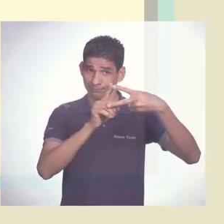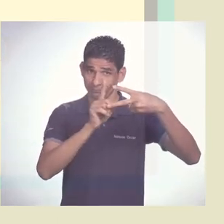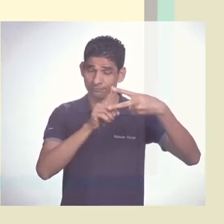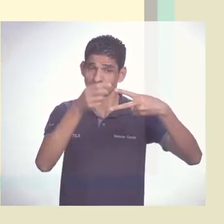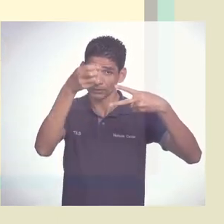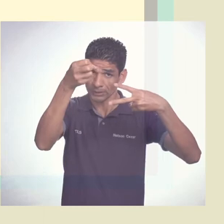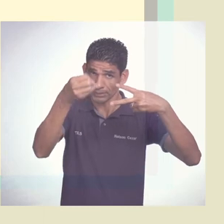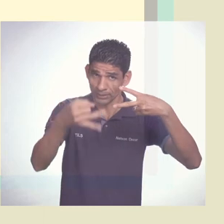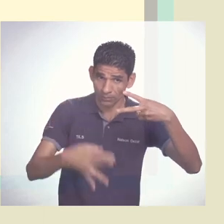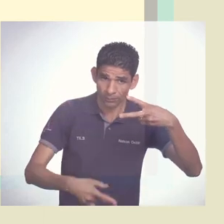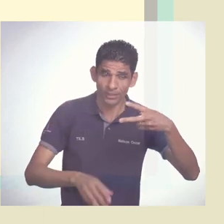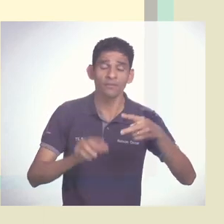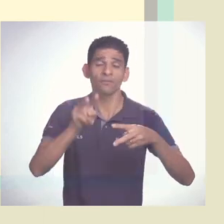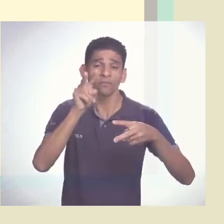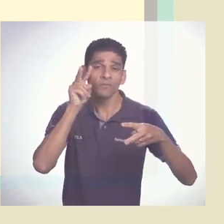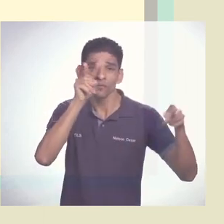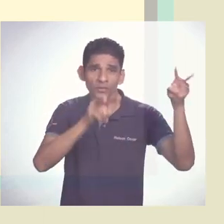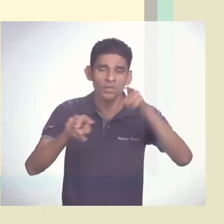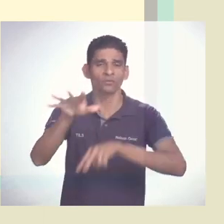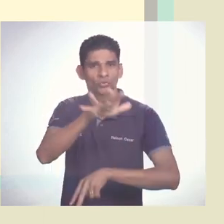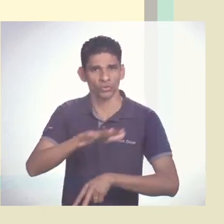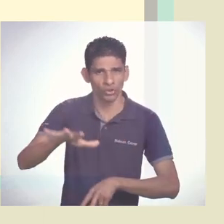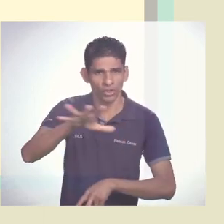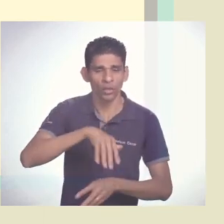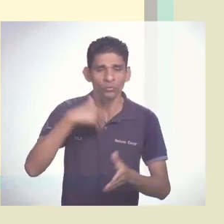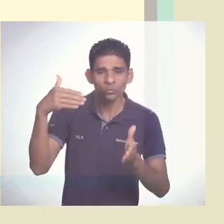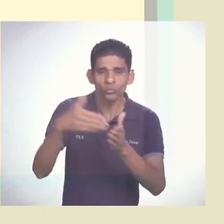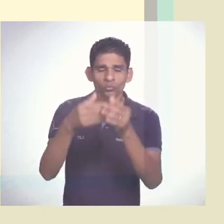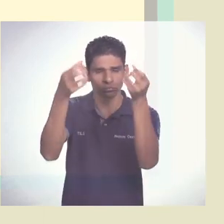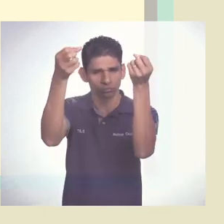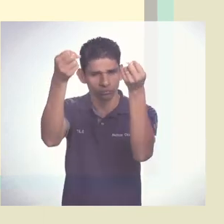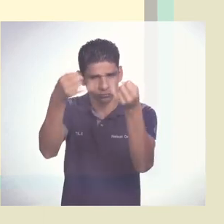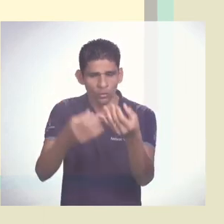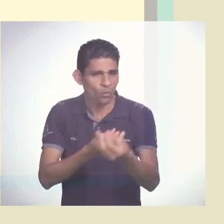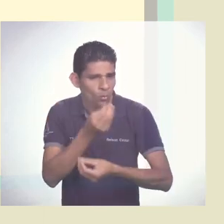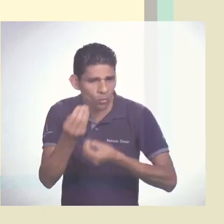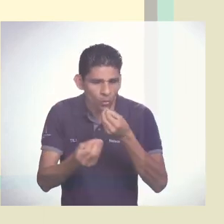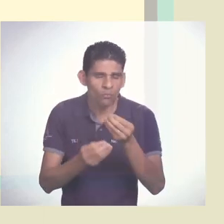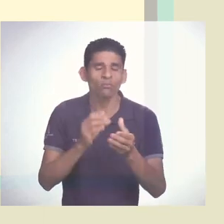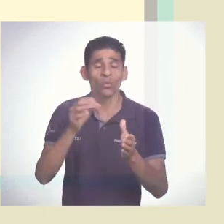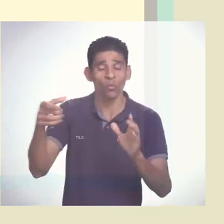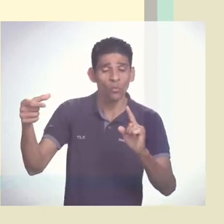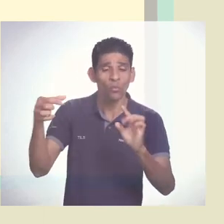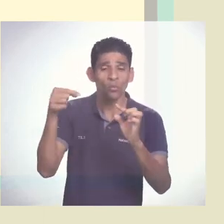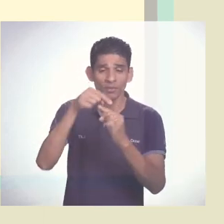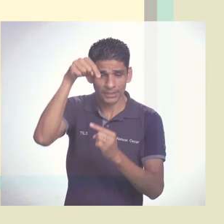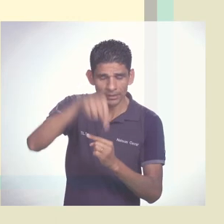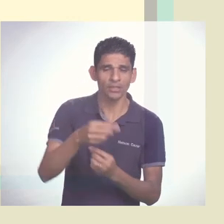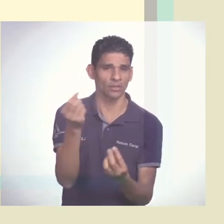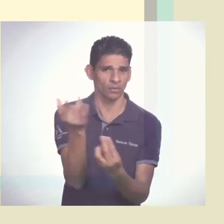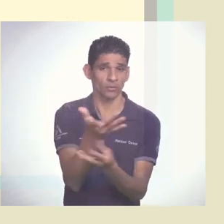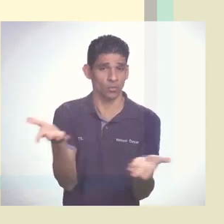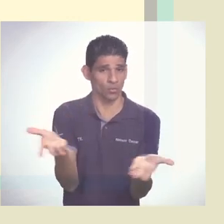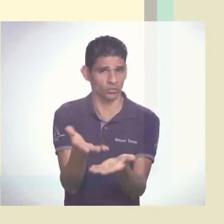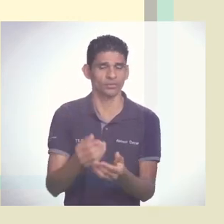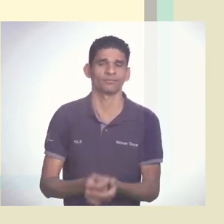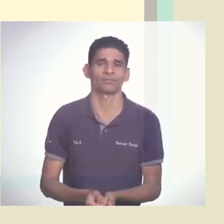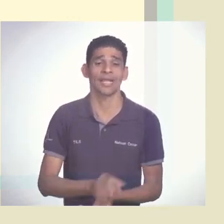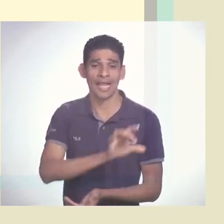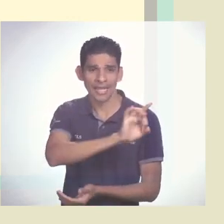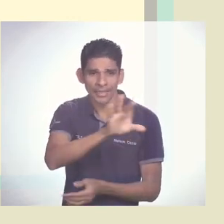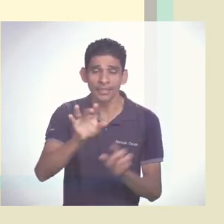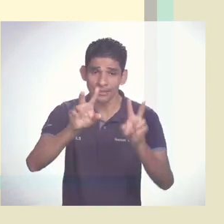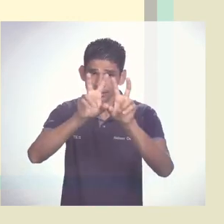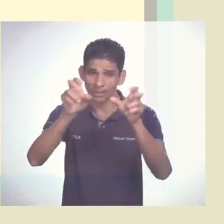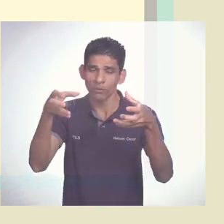descrito o contexto atual da universidade, de acordo com o assunto de cada comissão. A segunda